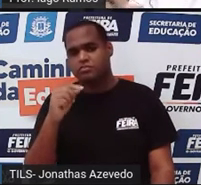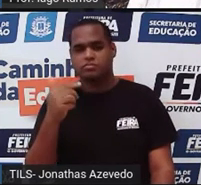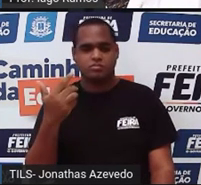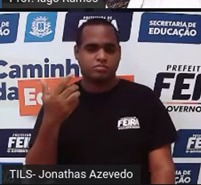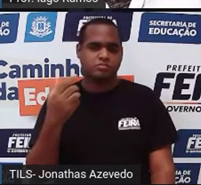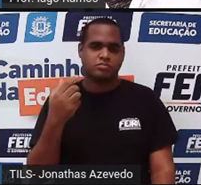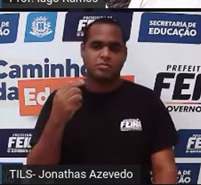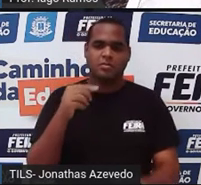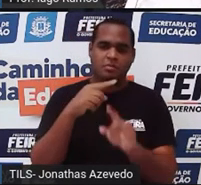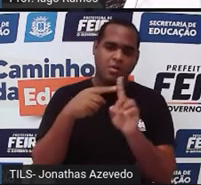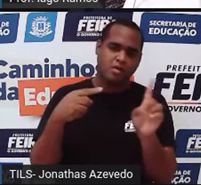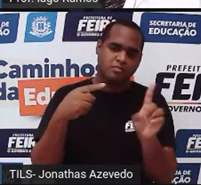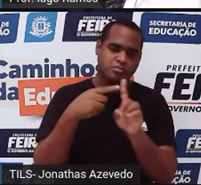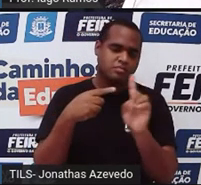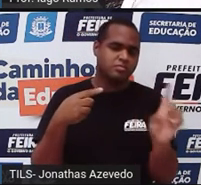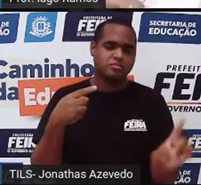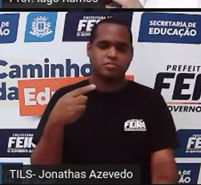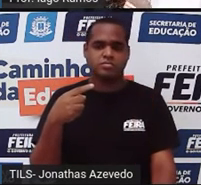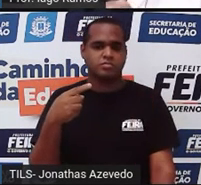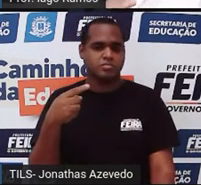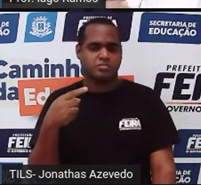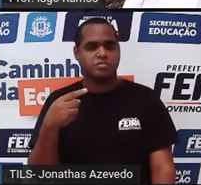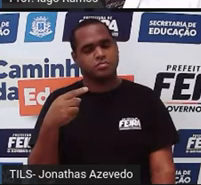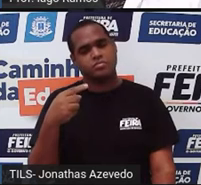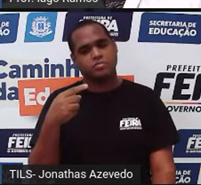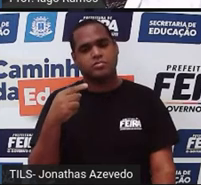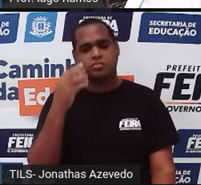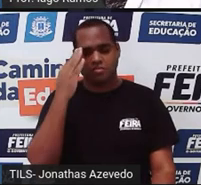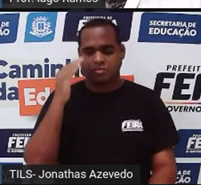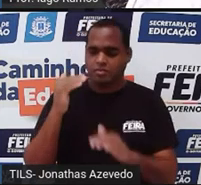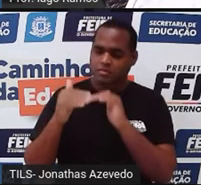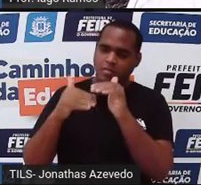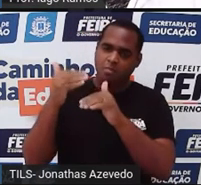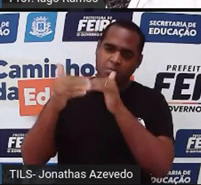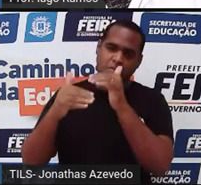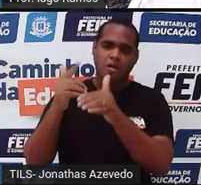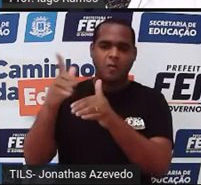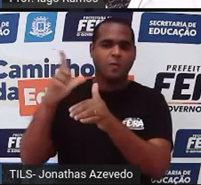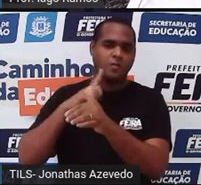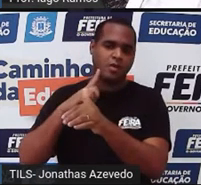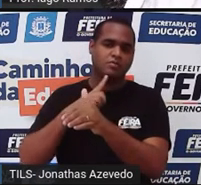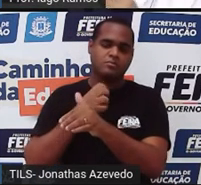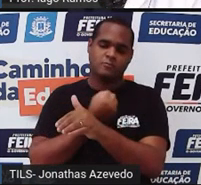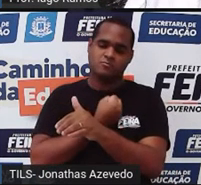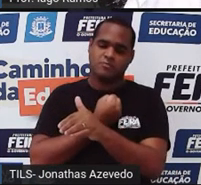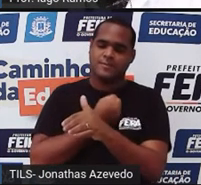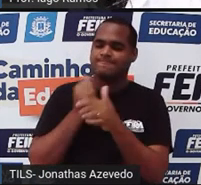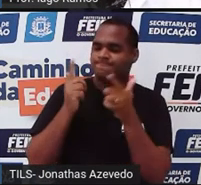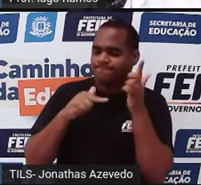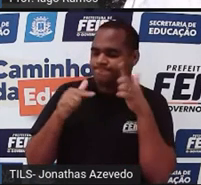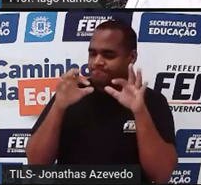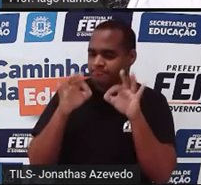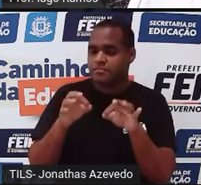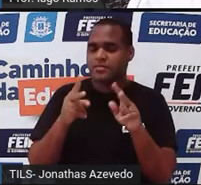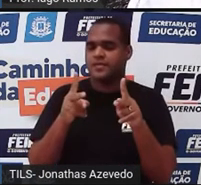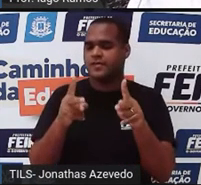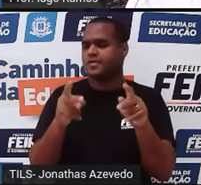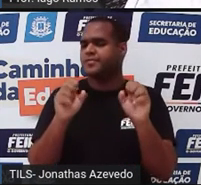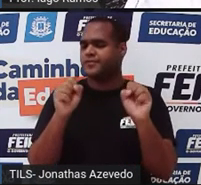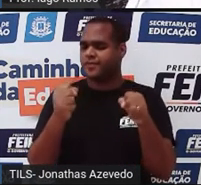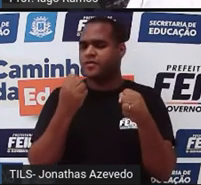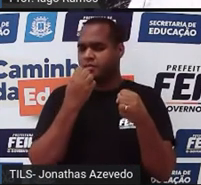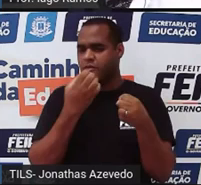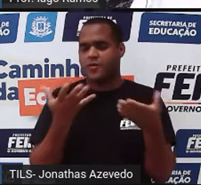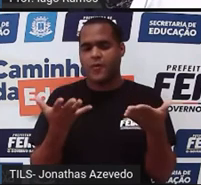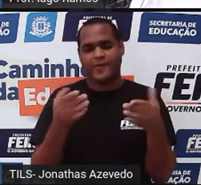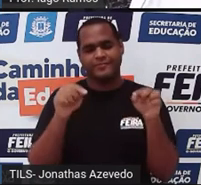ou metade para número 2, a gente vai tentar avançar isso para os próximos números, tá? Porque a gente ainda vai continuar vendo coisas